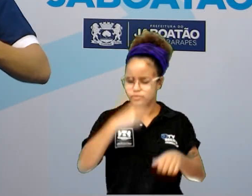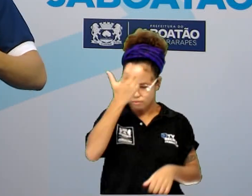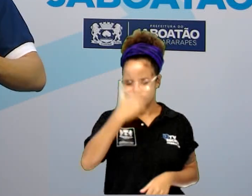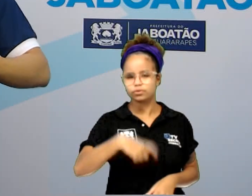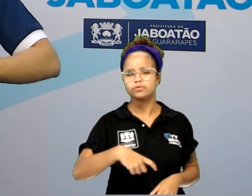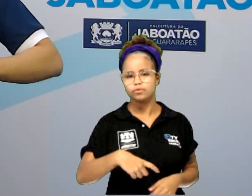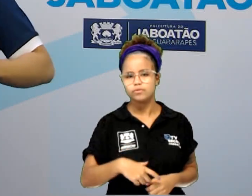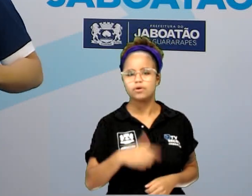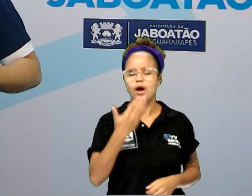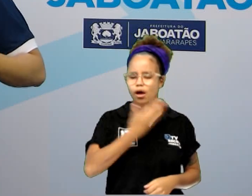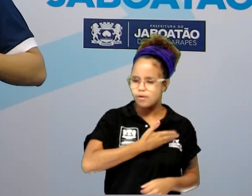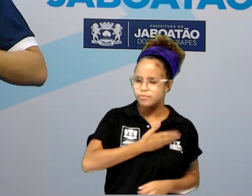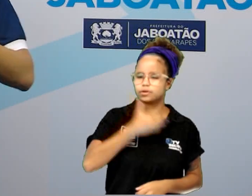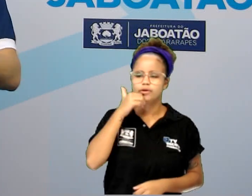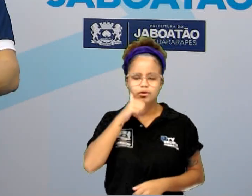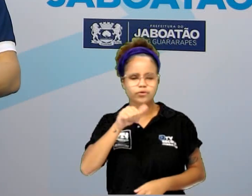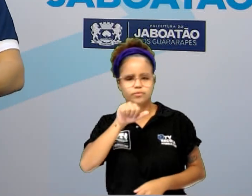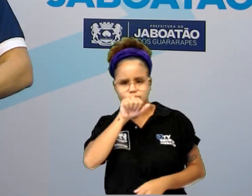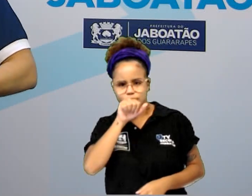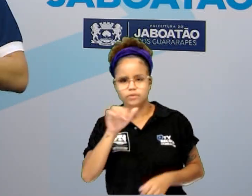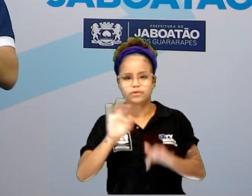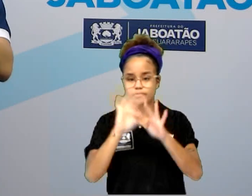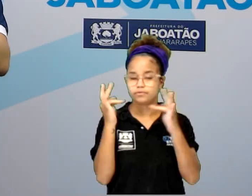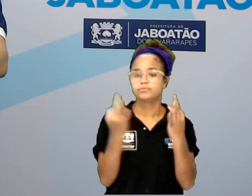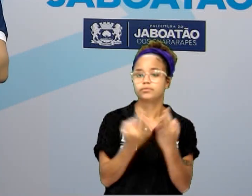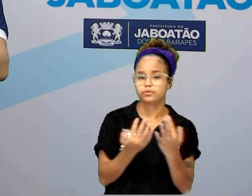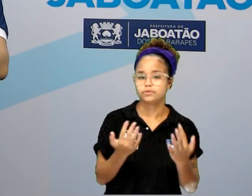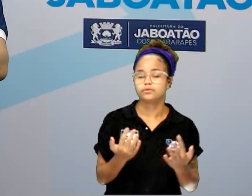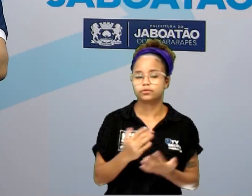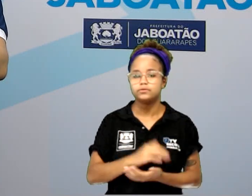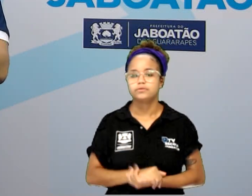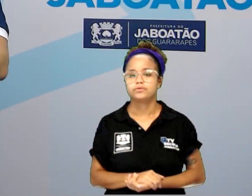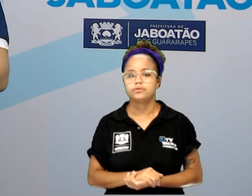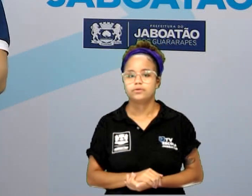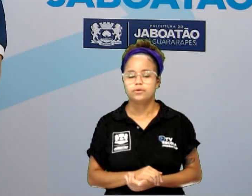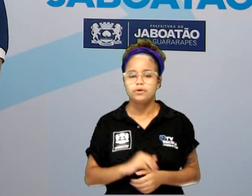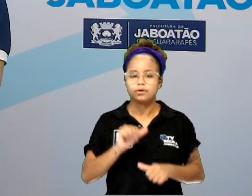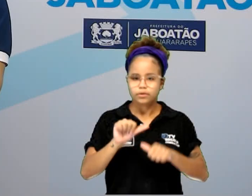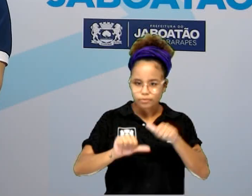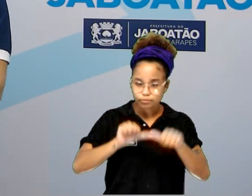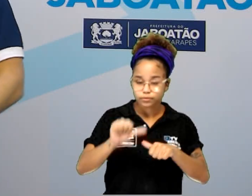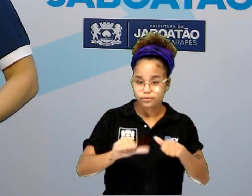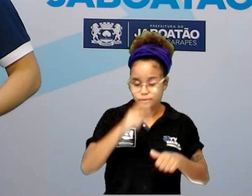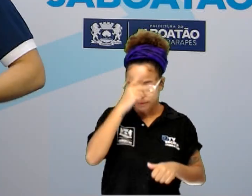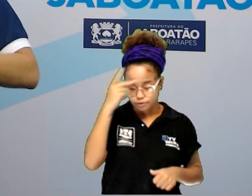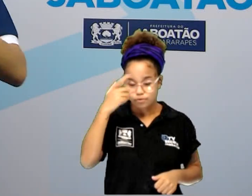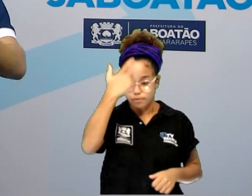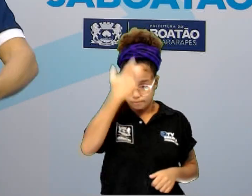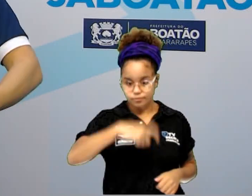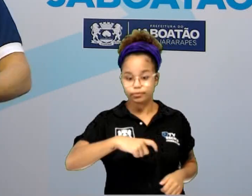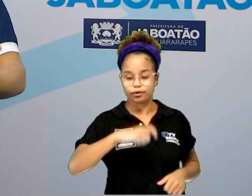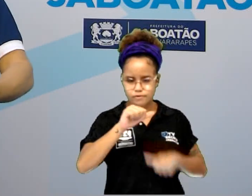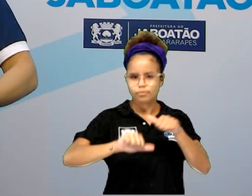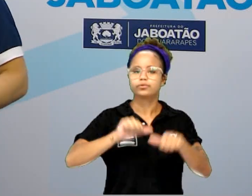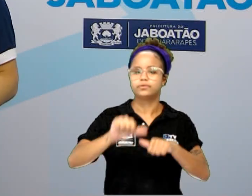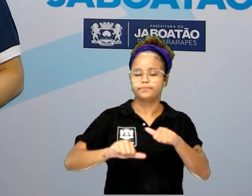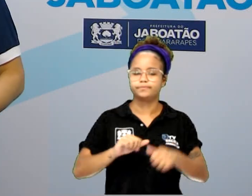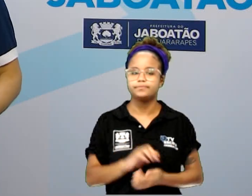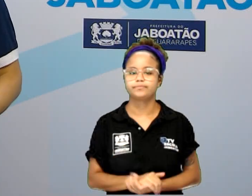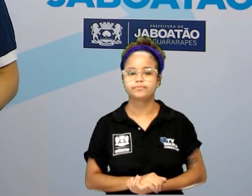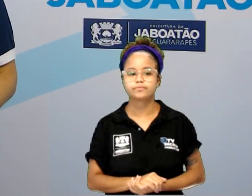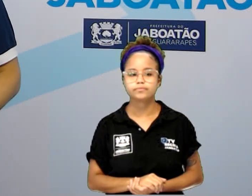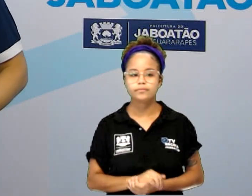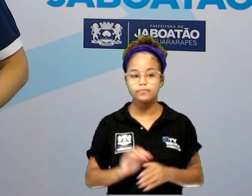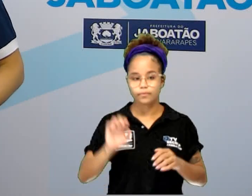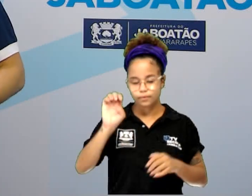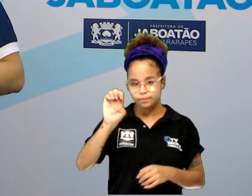os amigos, eles serão mais honestos ainda. Então, isso já implica uma mudança de atitude da parte dela, né? No caso, da própria Eulírico. E